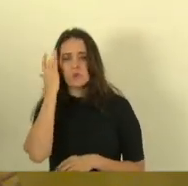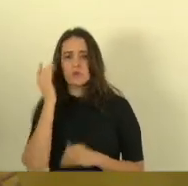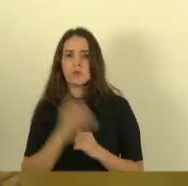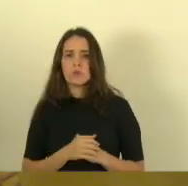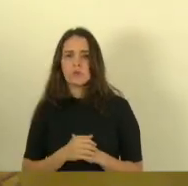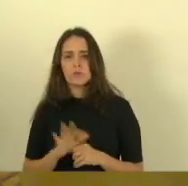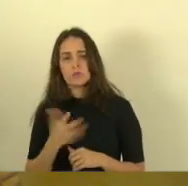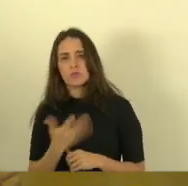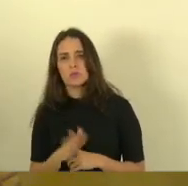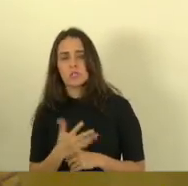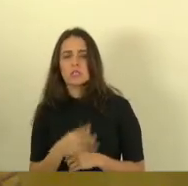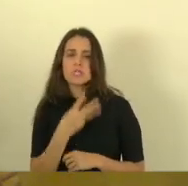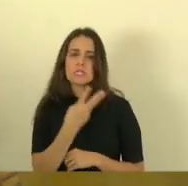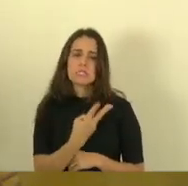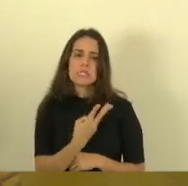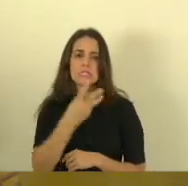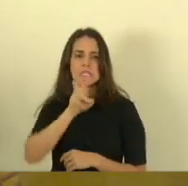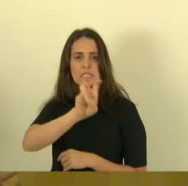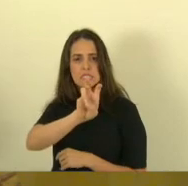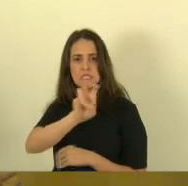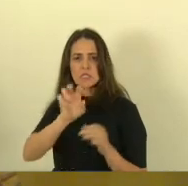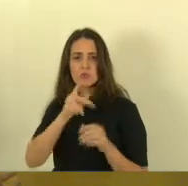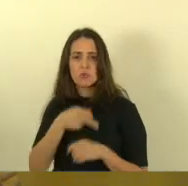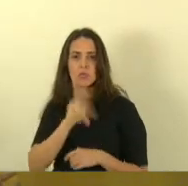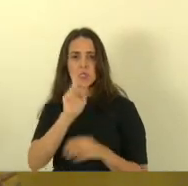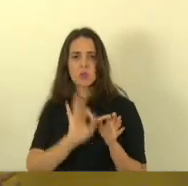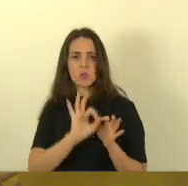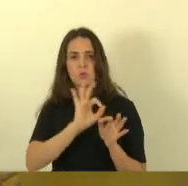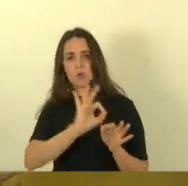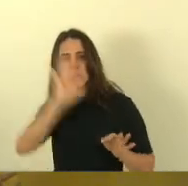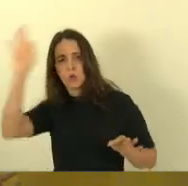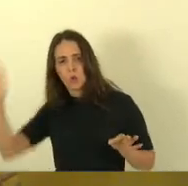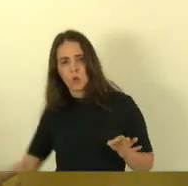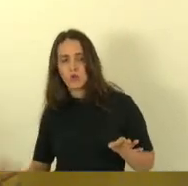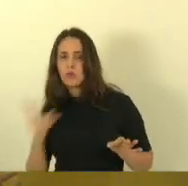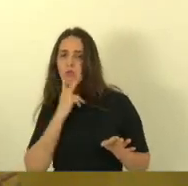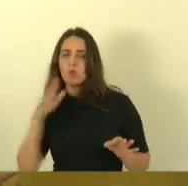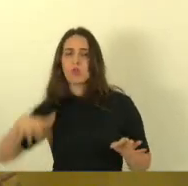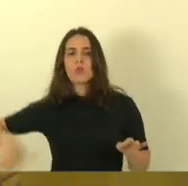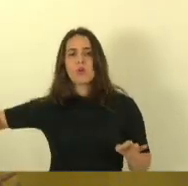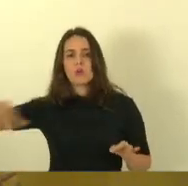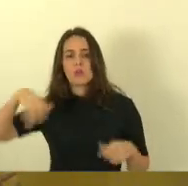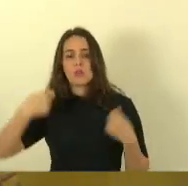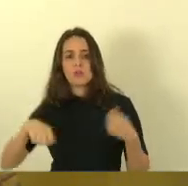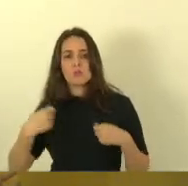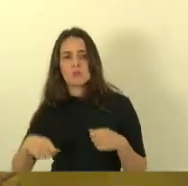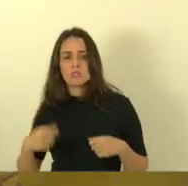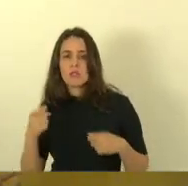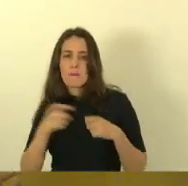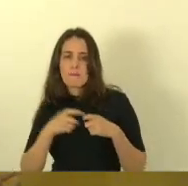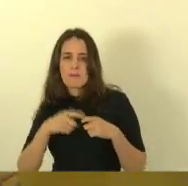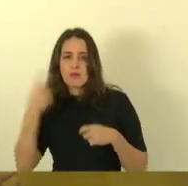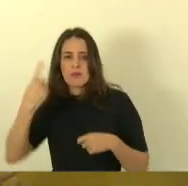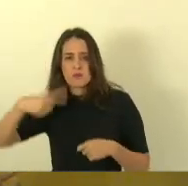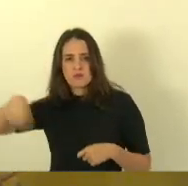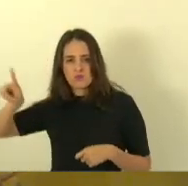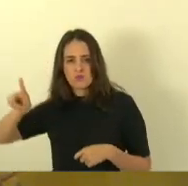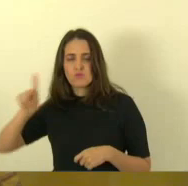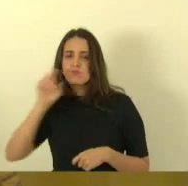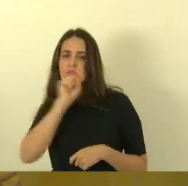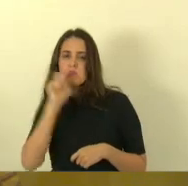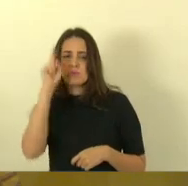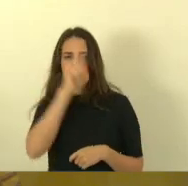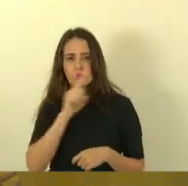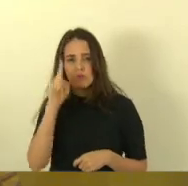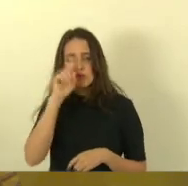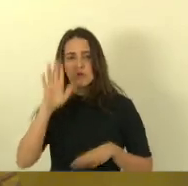35 quilômetros da grande vitória da qual quando é necessário alguma intervenção médica no final de semana